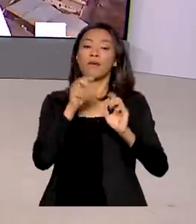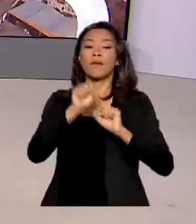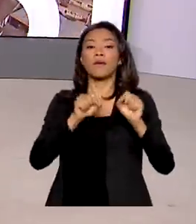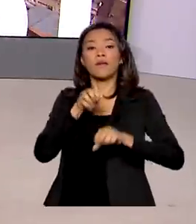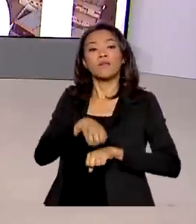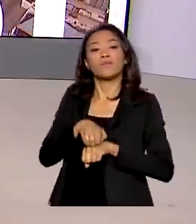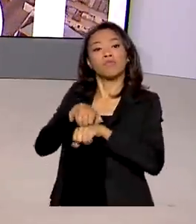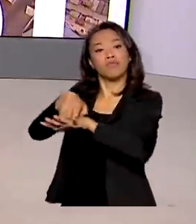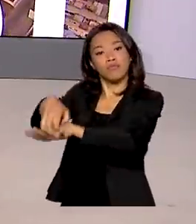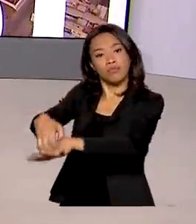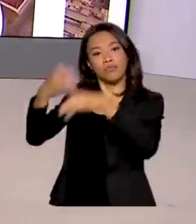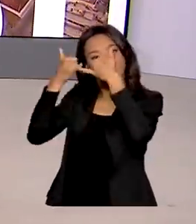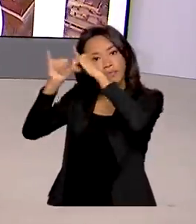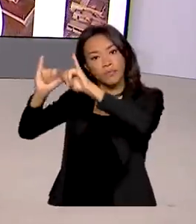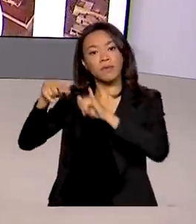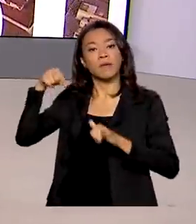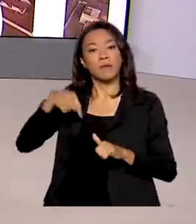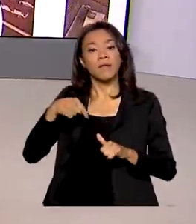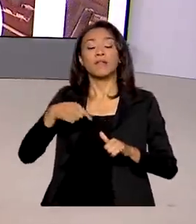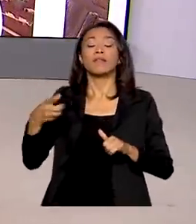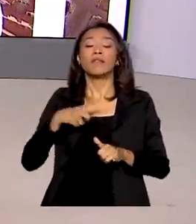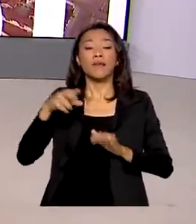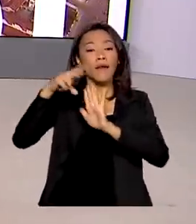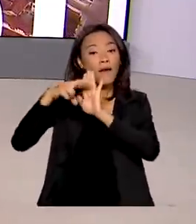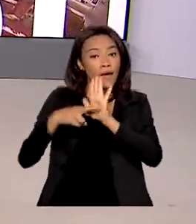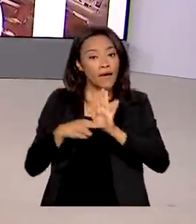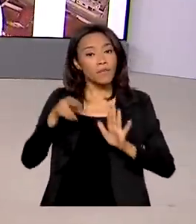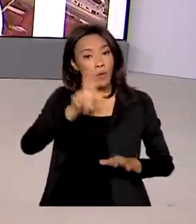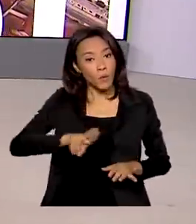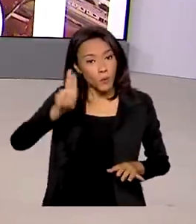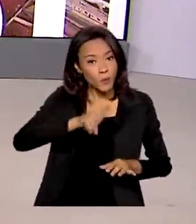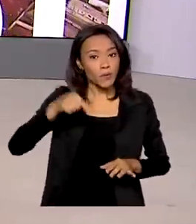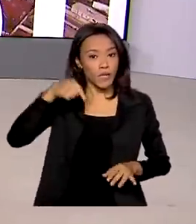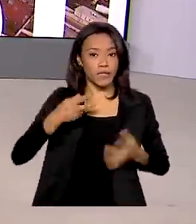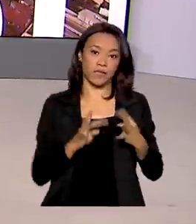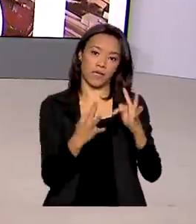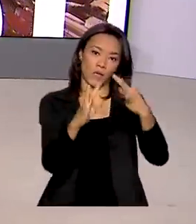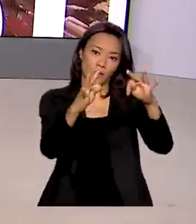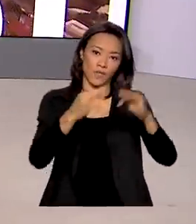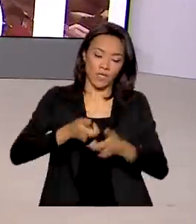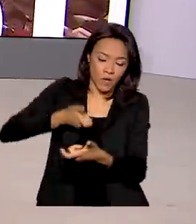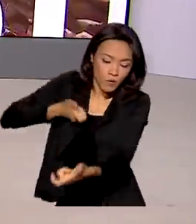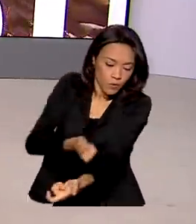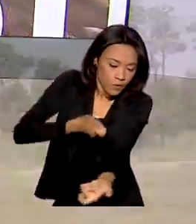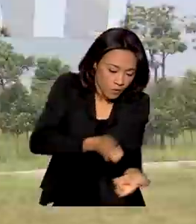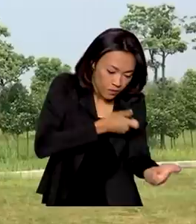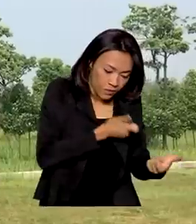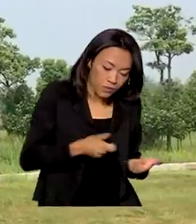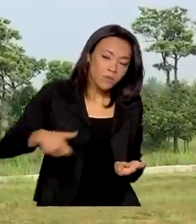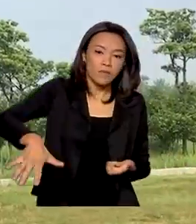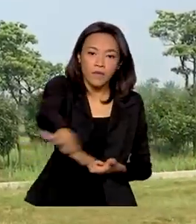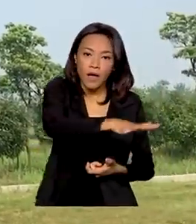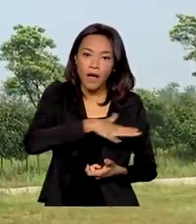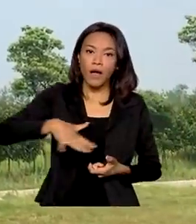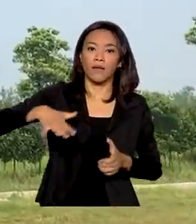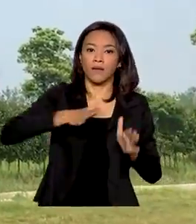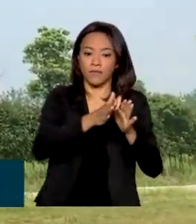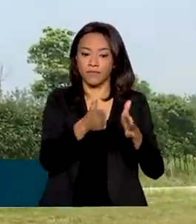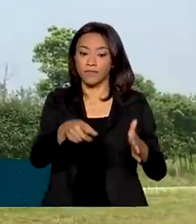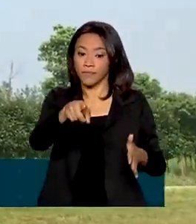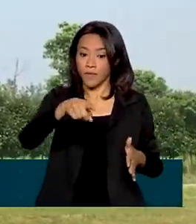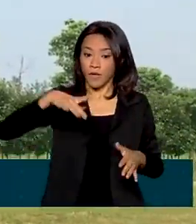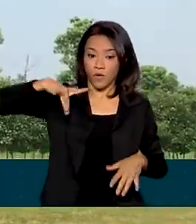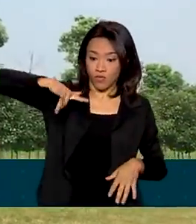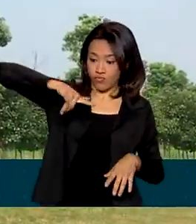traz regras para esta tecnologia na aplicação de agrotóxicos e fertilizantes no campo. Os drones,